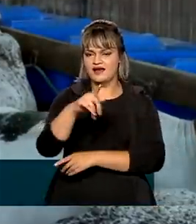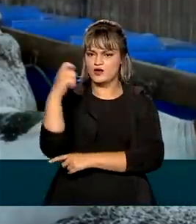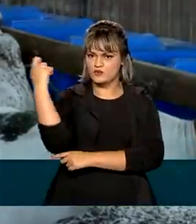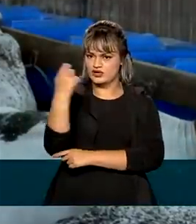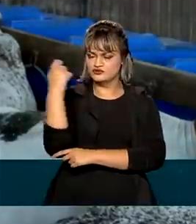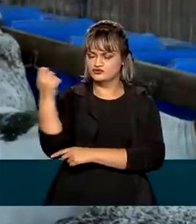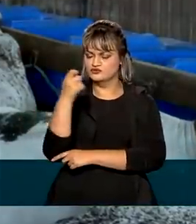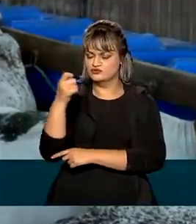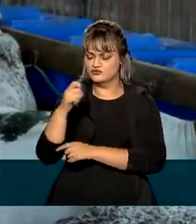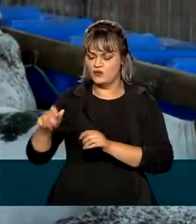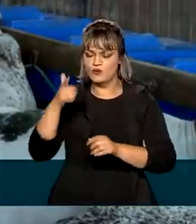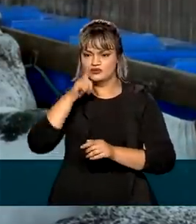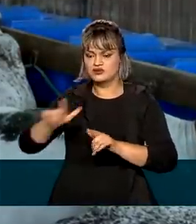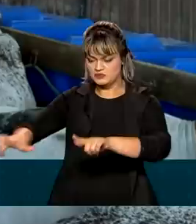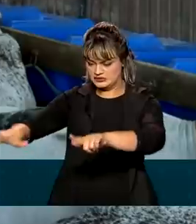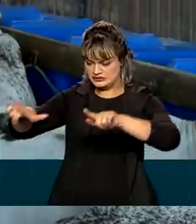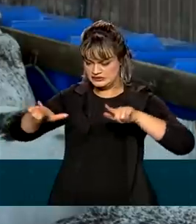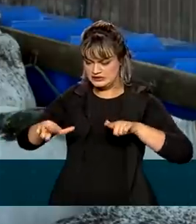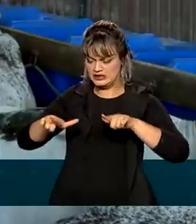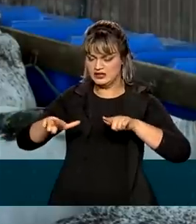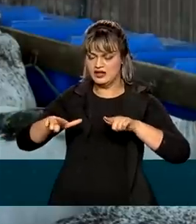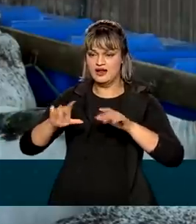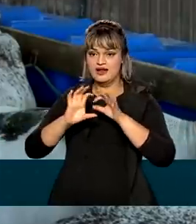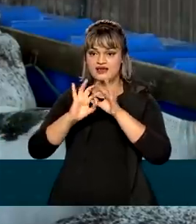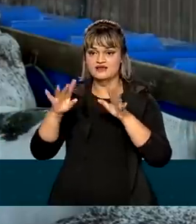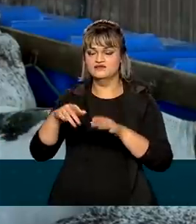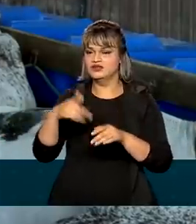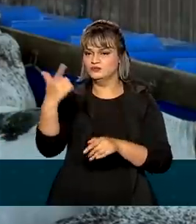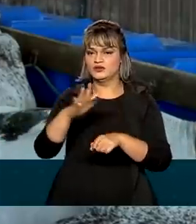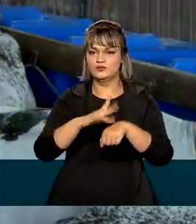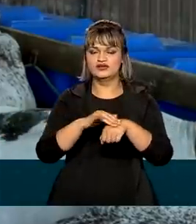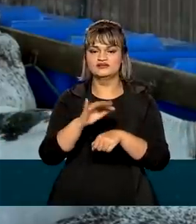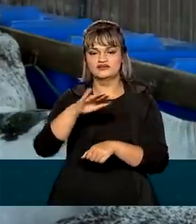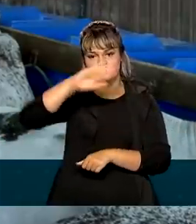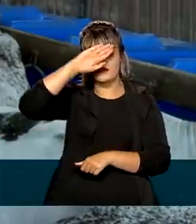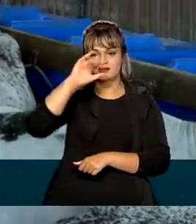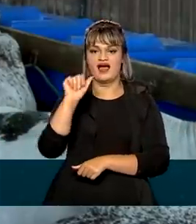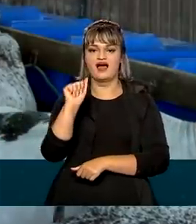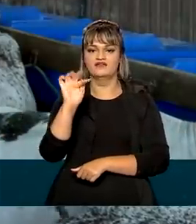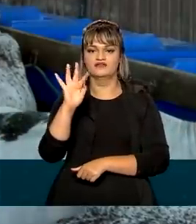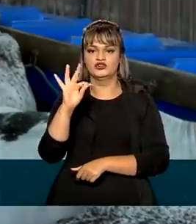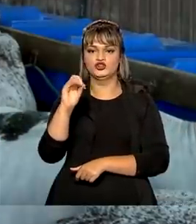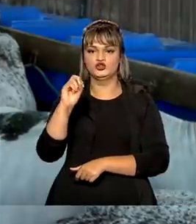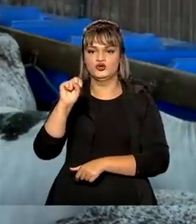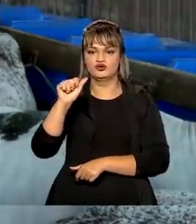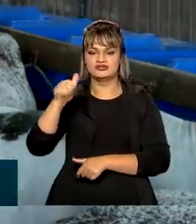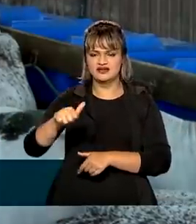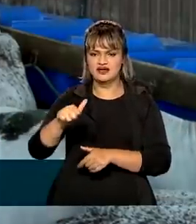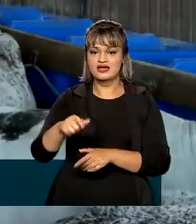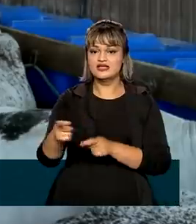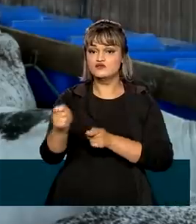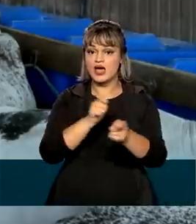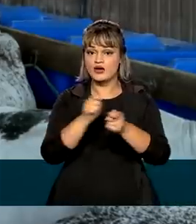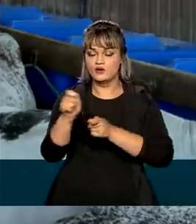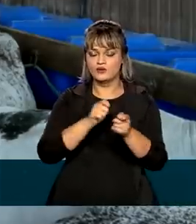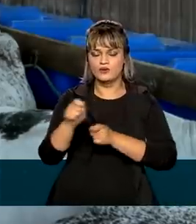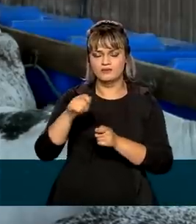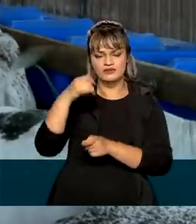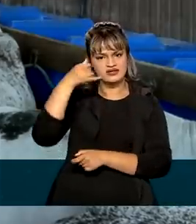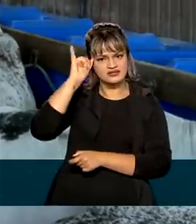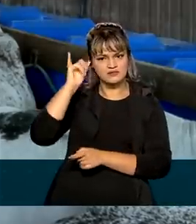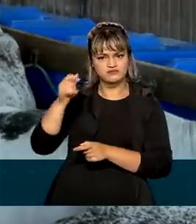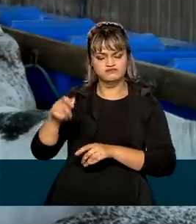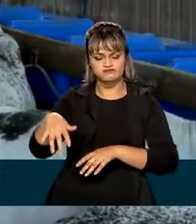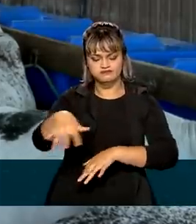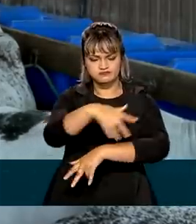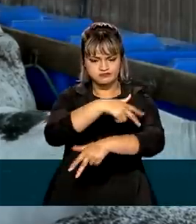Sul recebeu o Certificado de Estado Livre da Febre Aftosa. Na prática, isso reduz os custos da produção de bovinos, já que os produtores